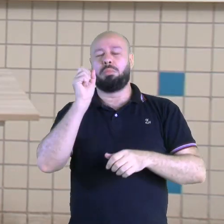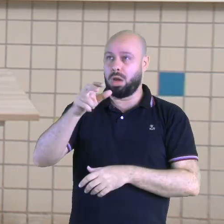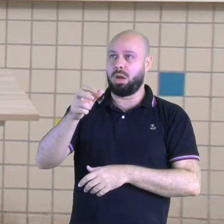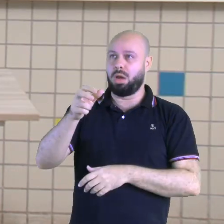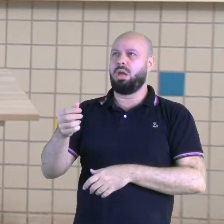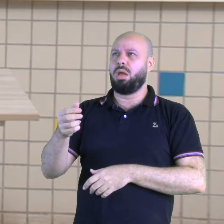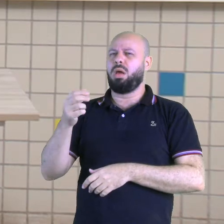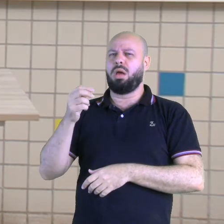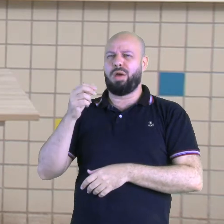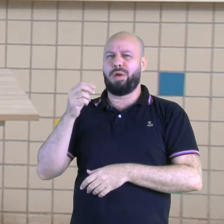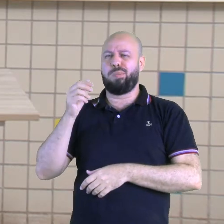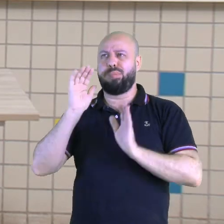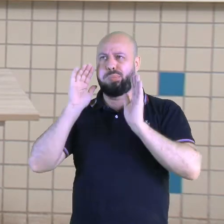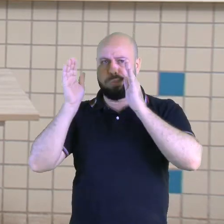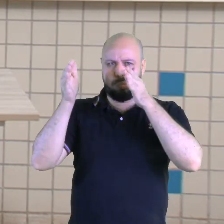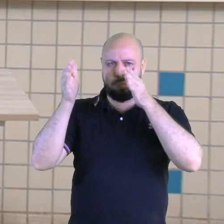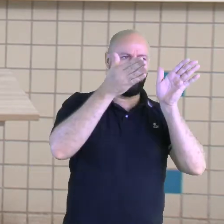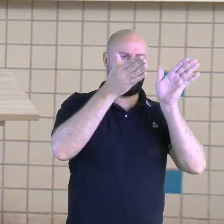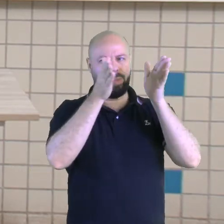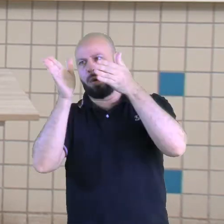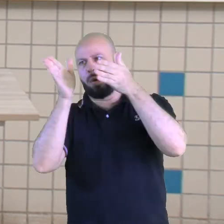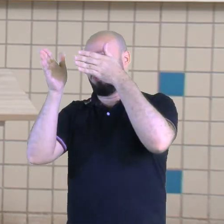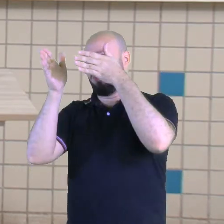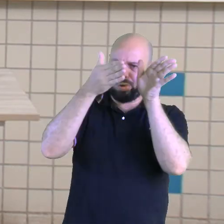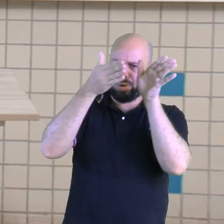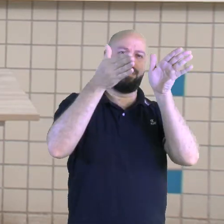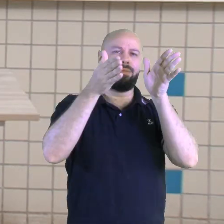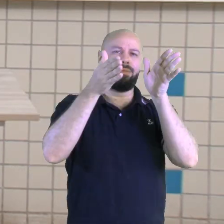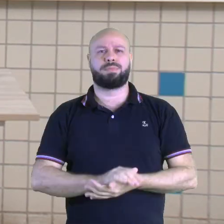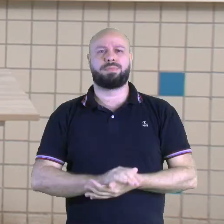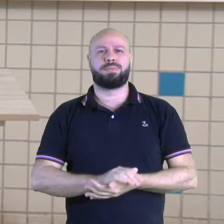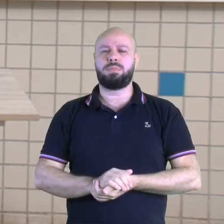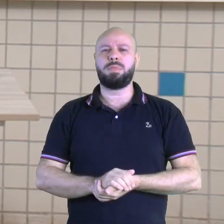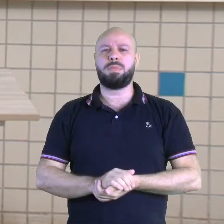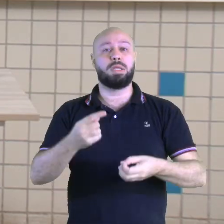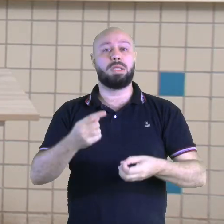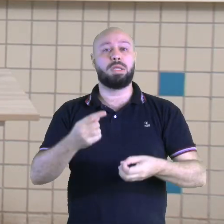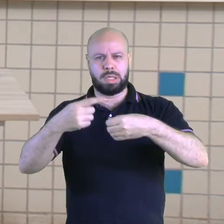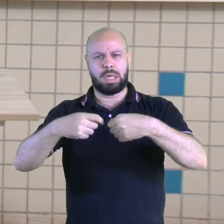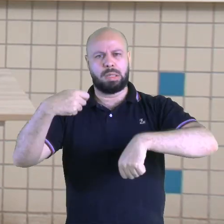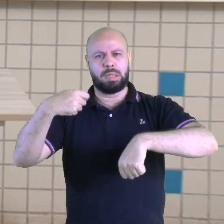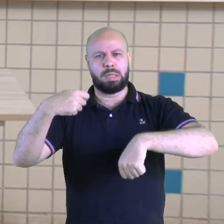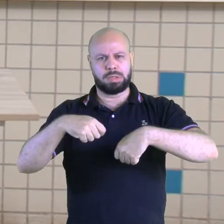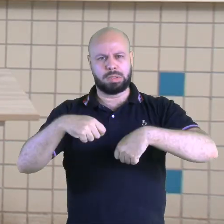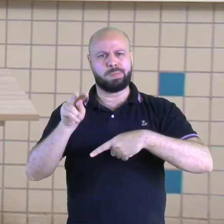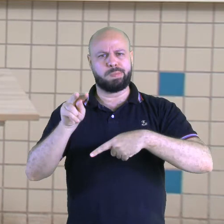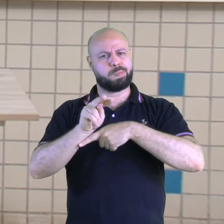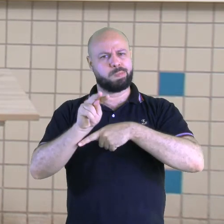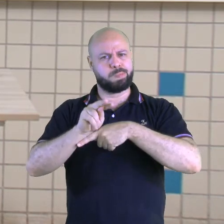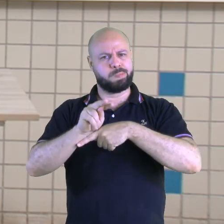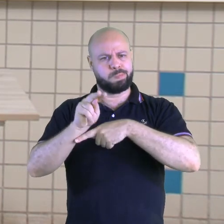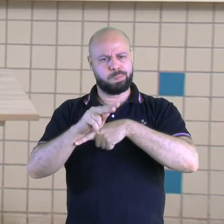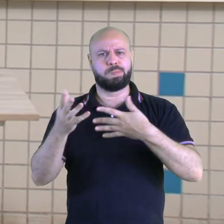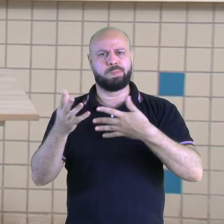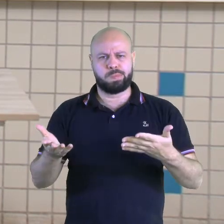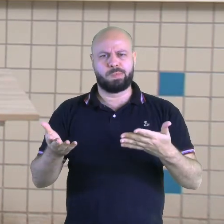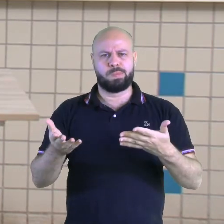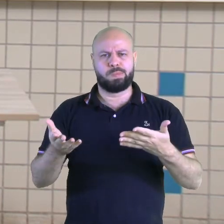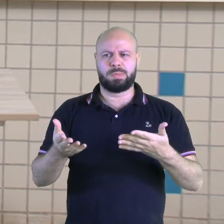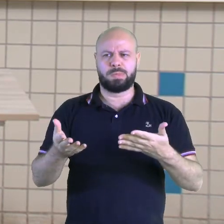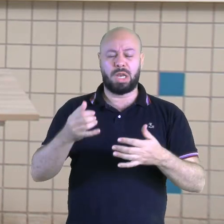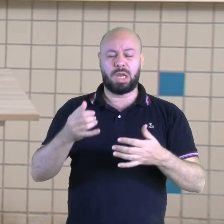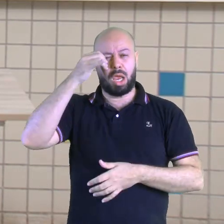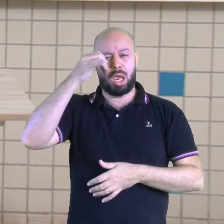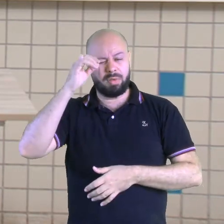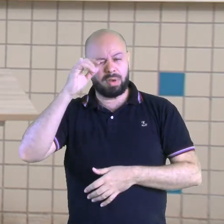nossa concentração também. Então, as cidades, elas precisam ter vigilância nesse sentido de todo esse tipo